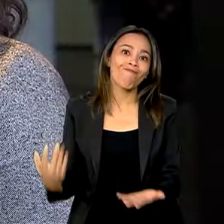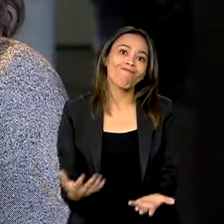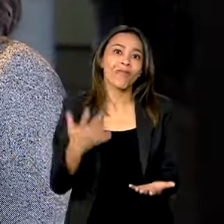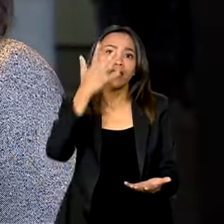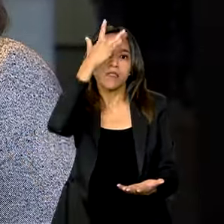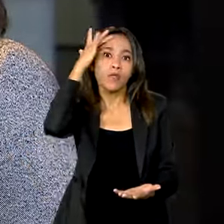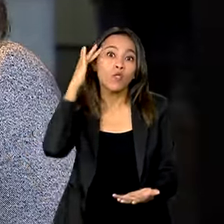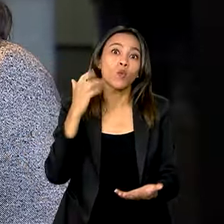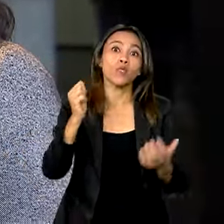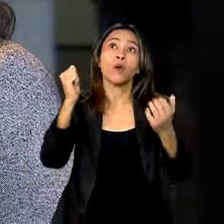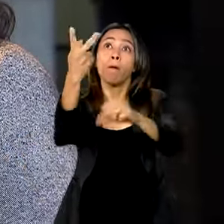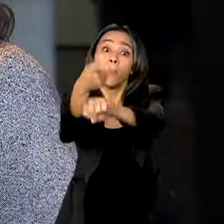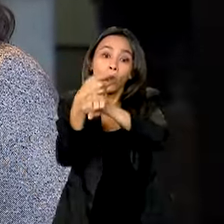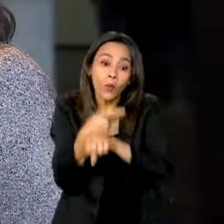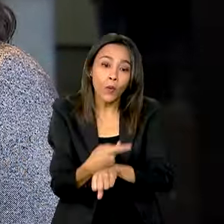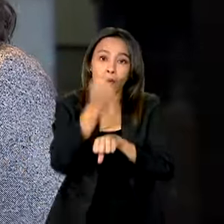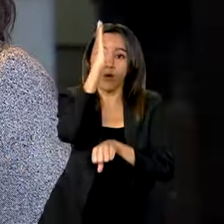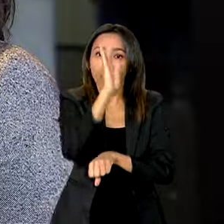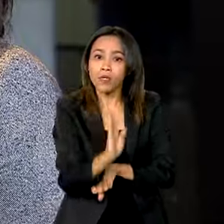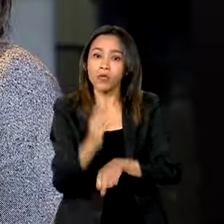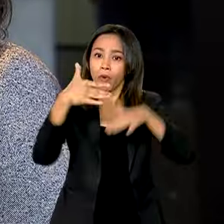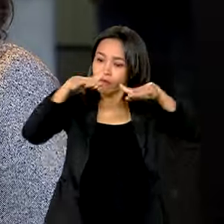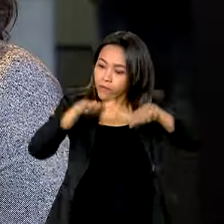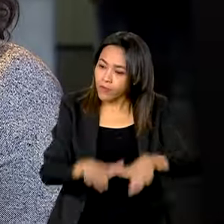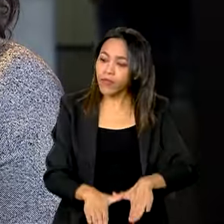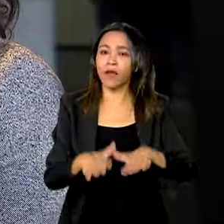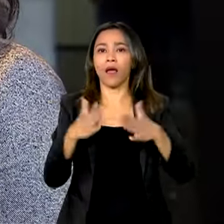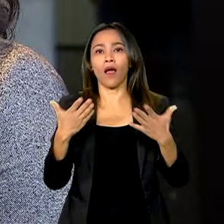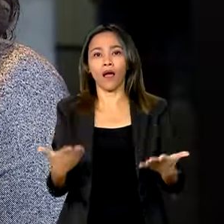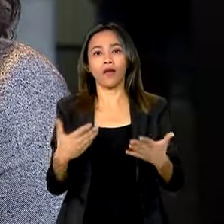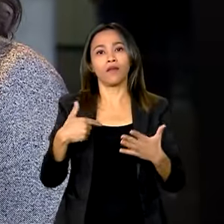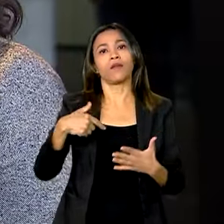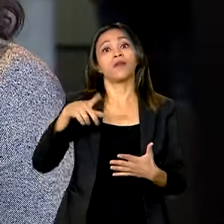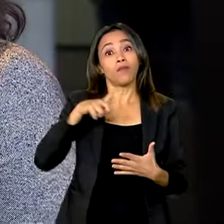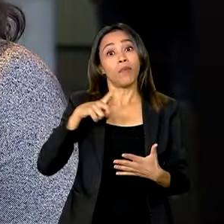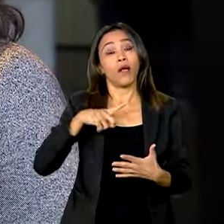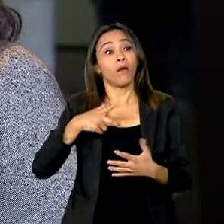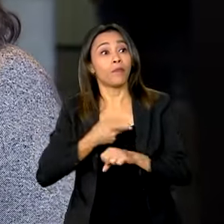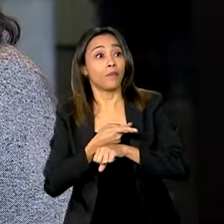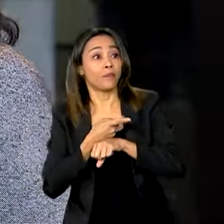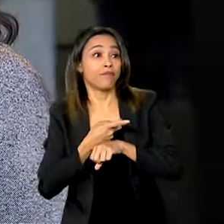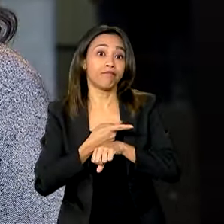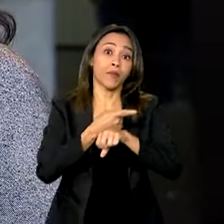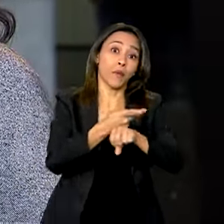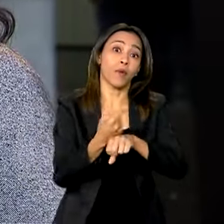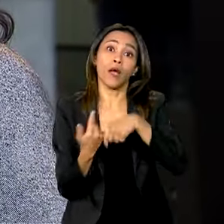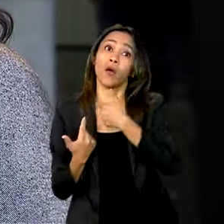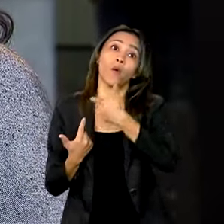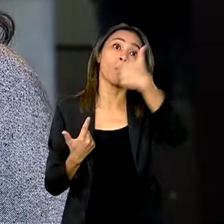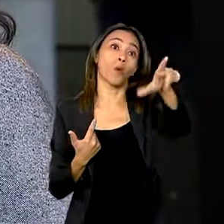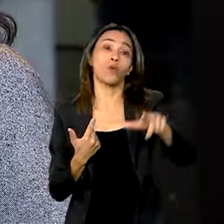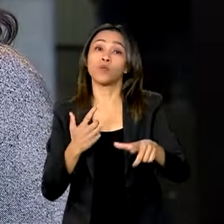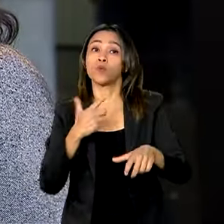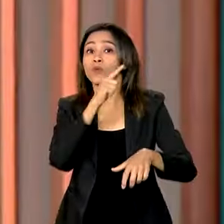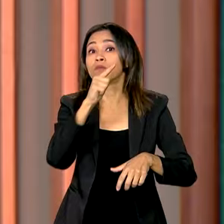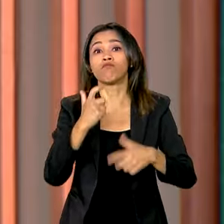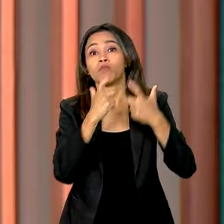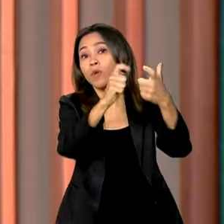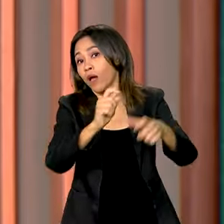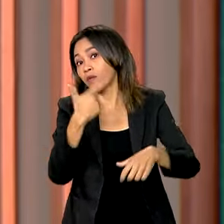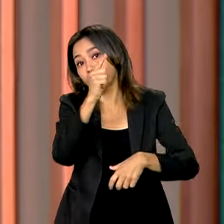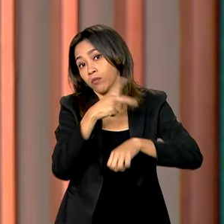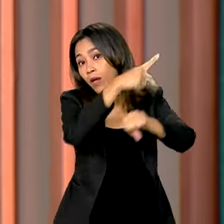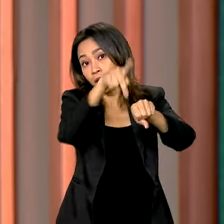se estabelecer, ou até mesmo para buscar outros destinos, utilizando o Brasil como rota.